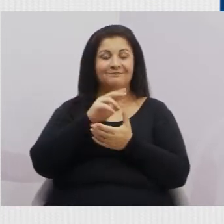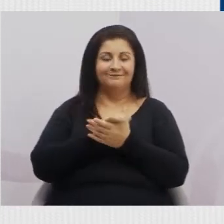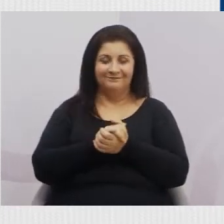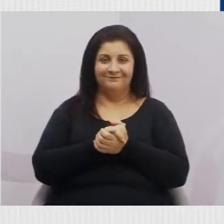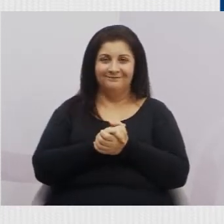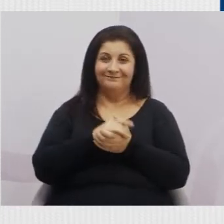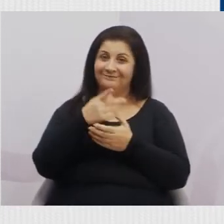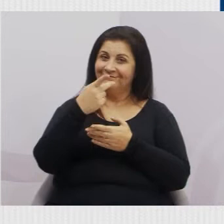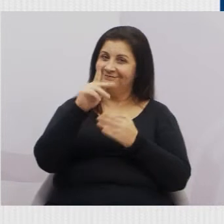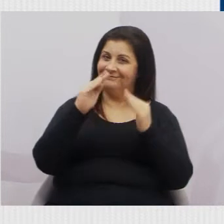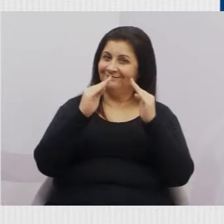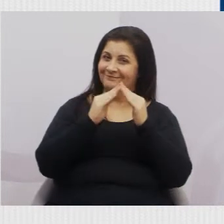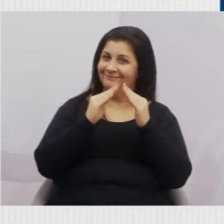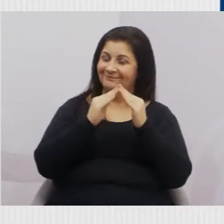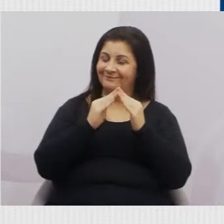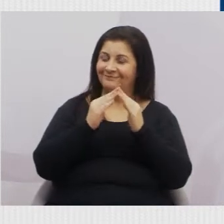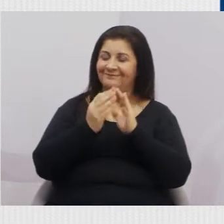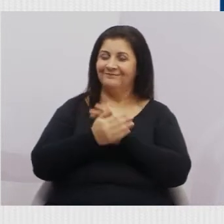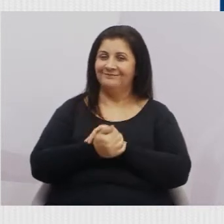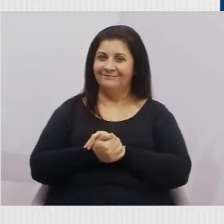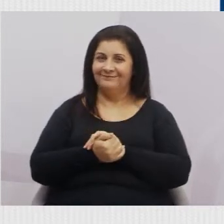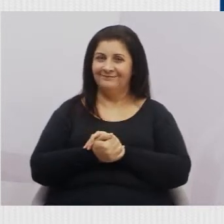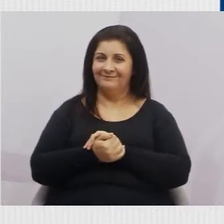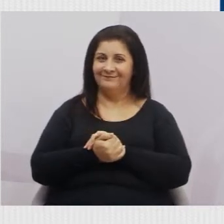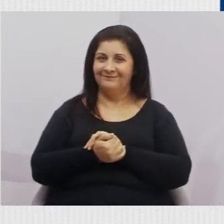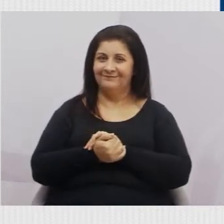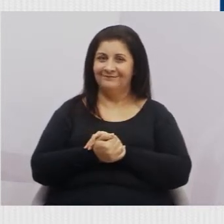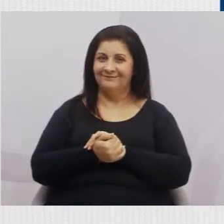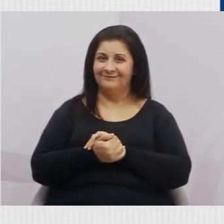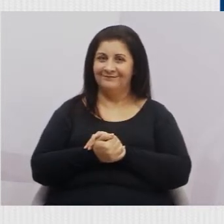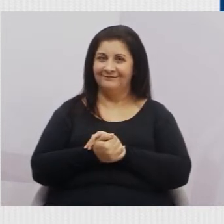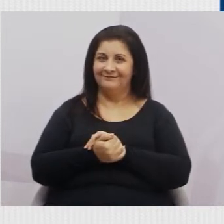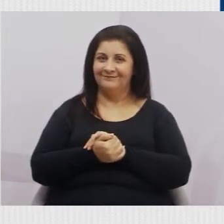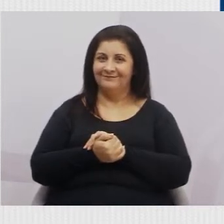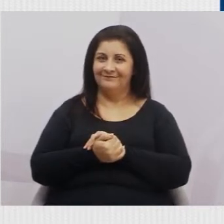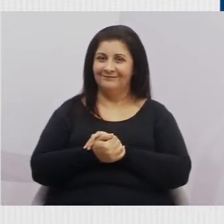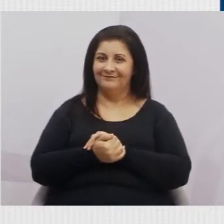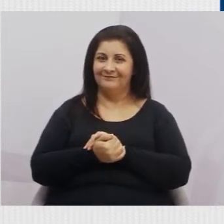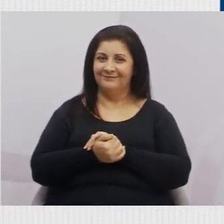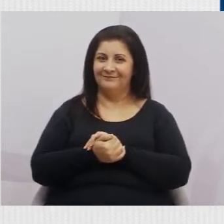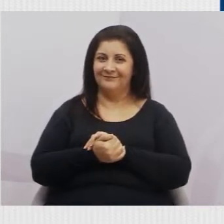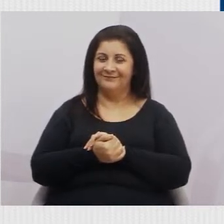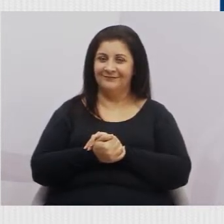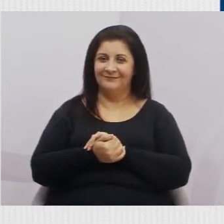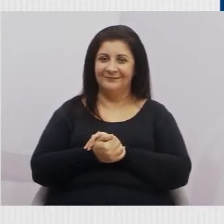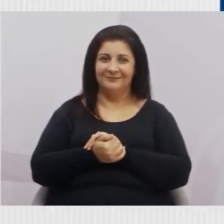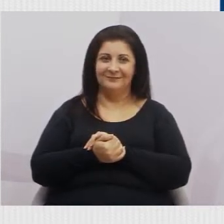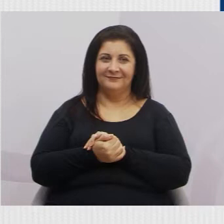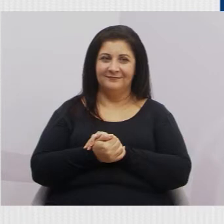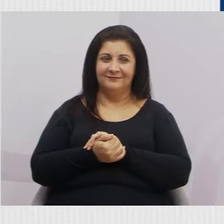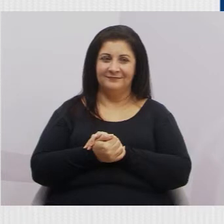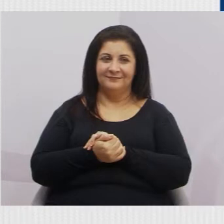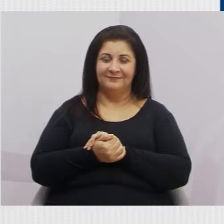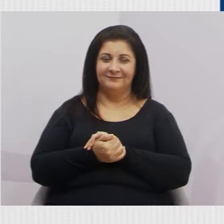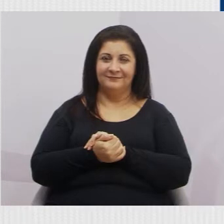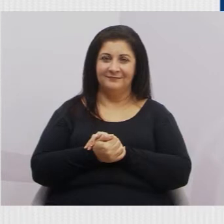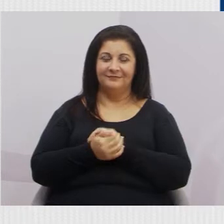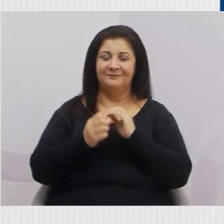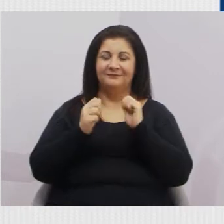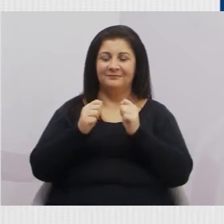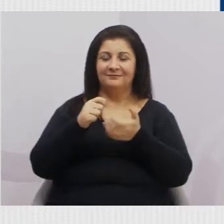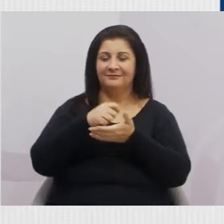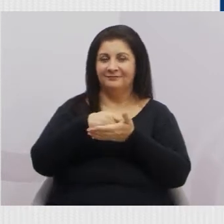aí na tua casa, você pode estar marcando aí os contatos, porque, com certeza,